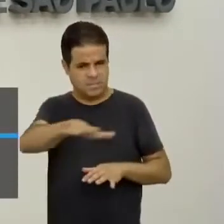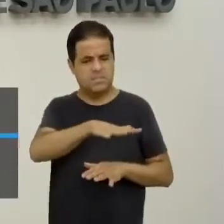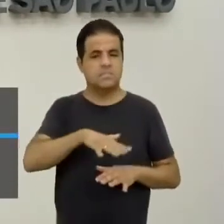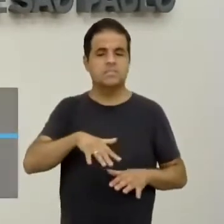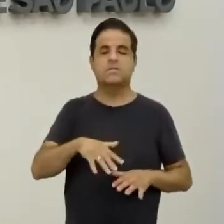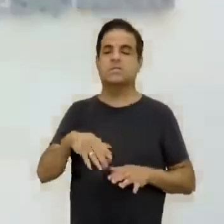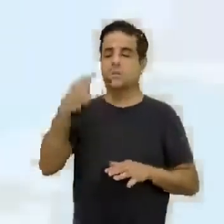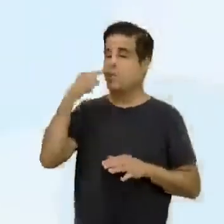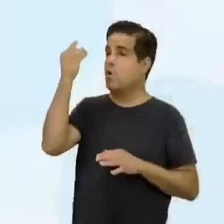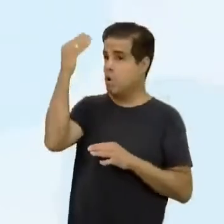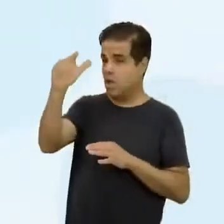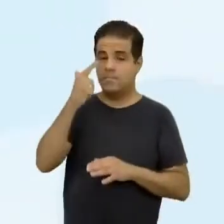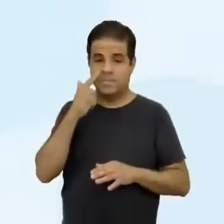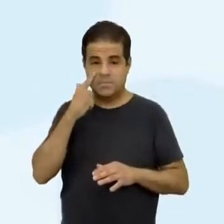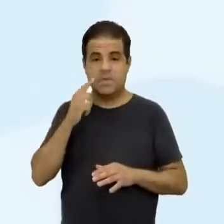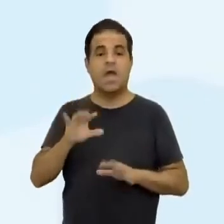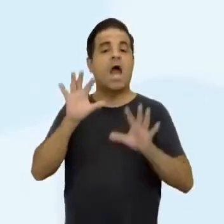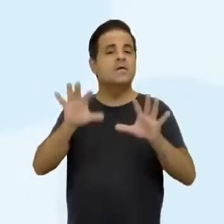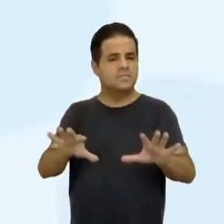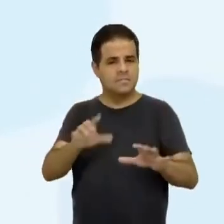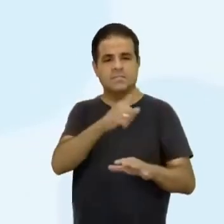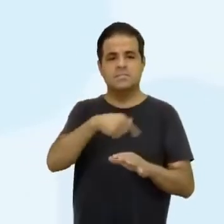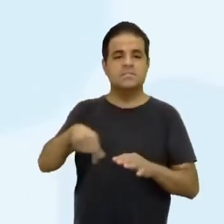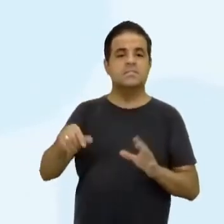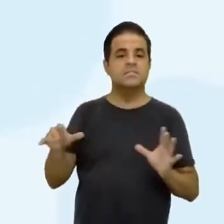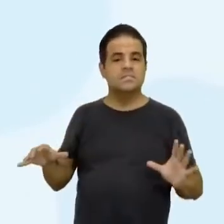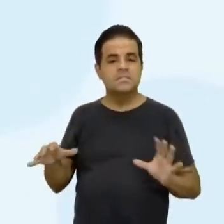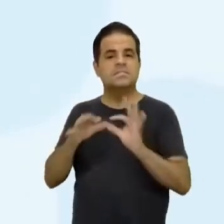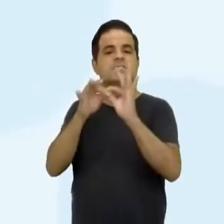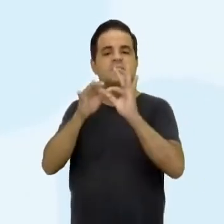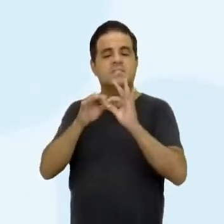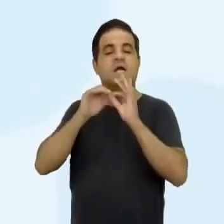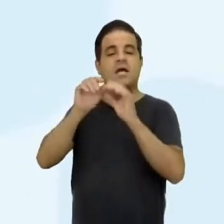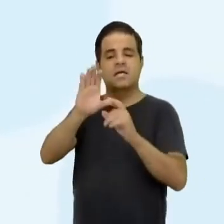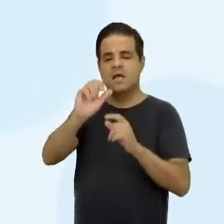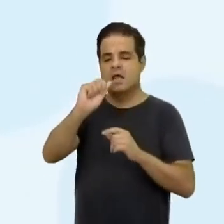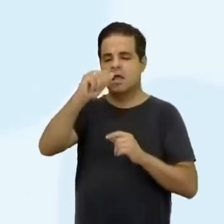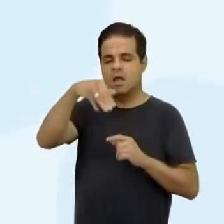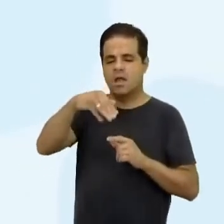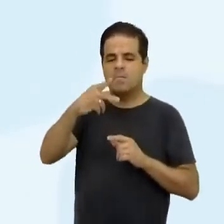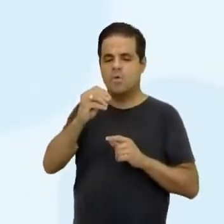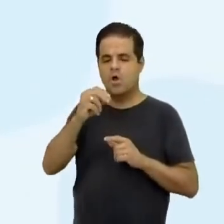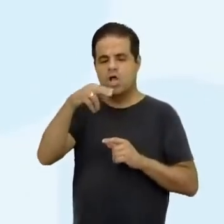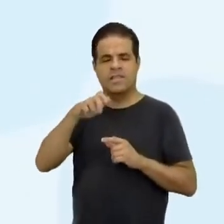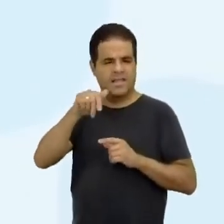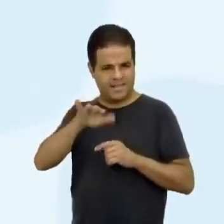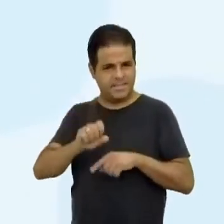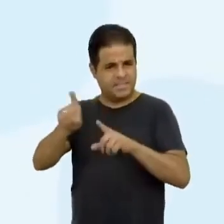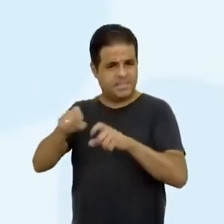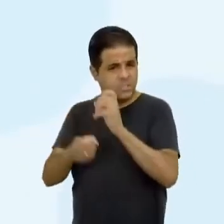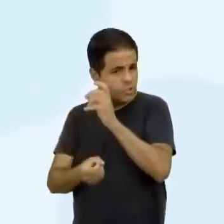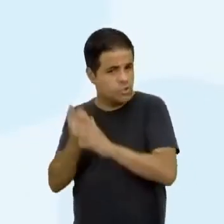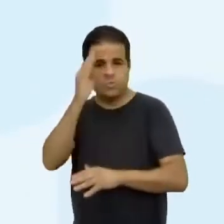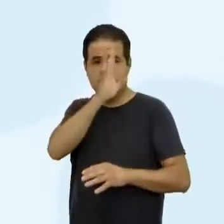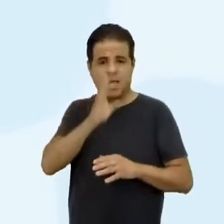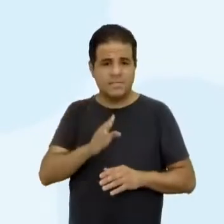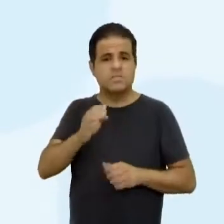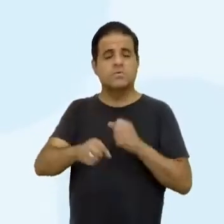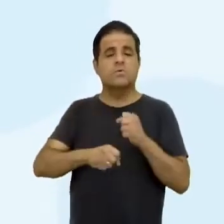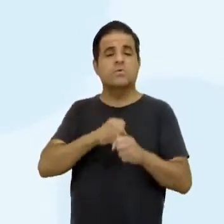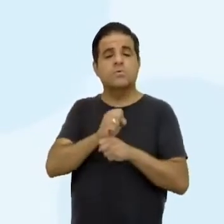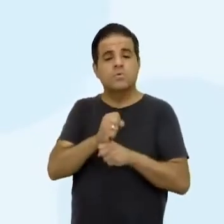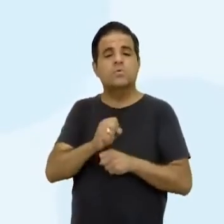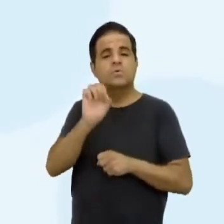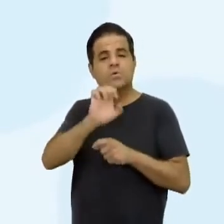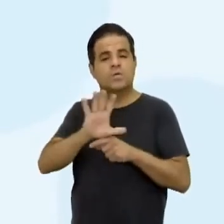né. Eu vou colocar para vocês, então, uma reação, que são as ligas camponesas. As ligas camponesas, elas surgem no Brasil durante o Estado